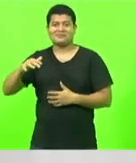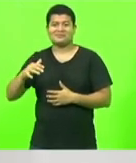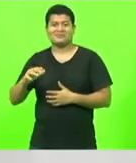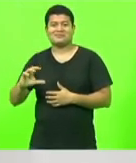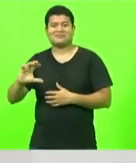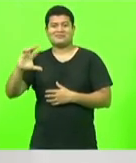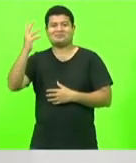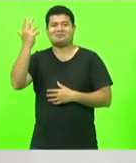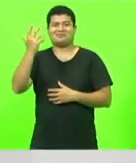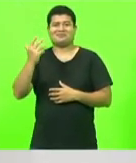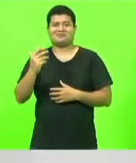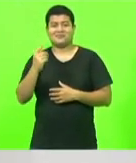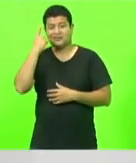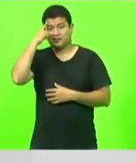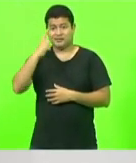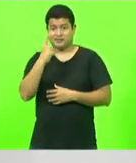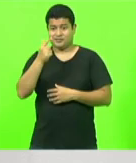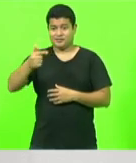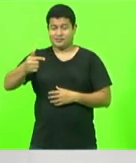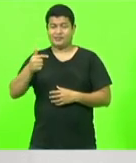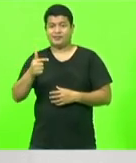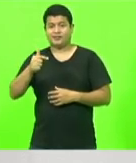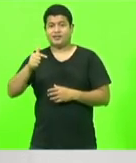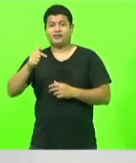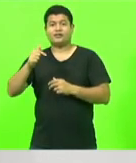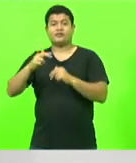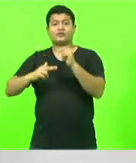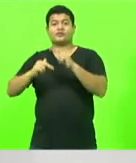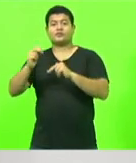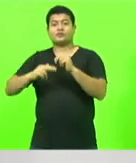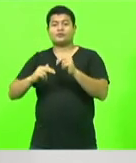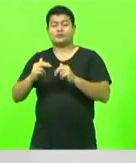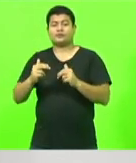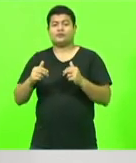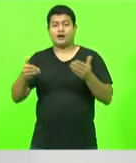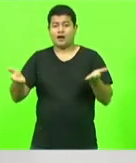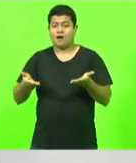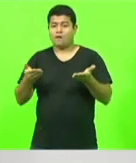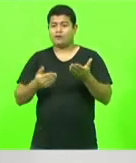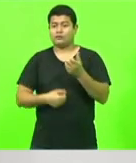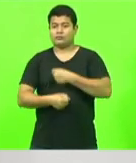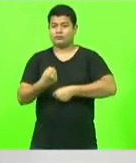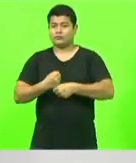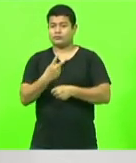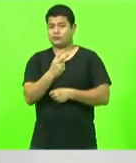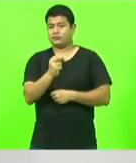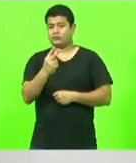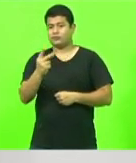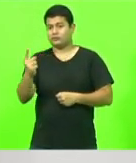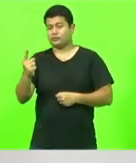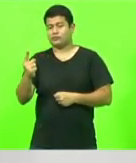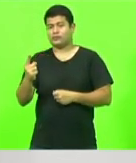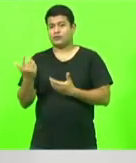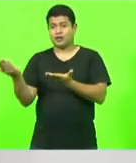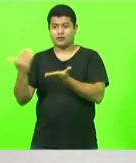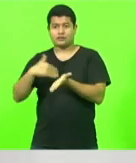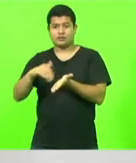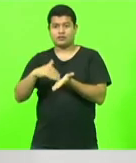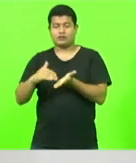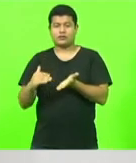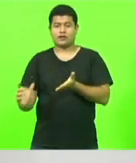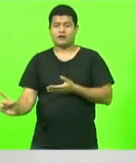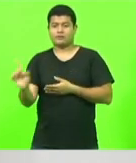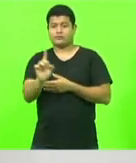17 de junho, mês 6, deste ano. O secretário e sua equipe apresentaram para a Comissão de